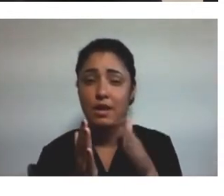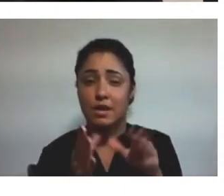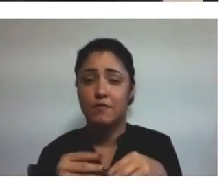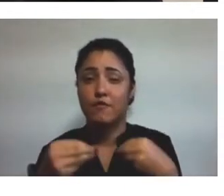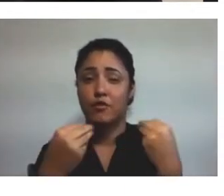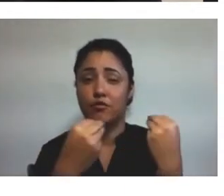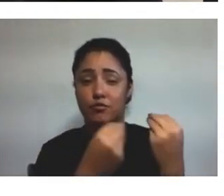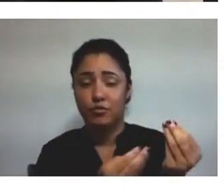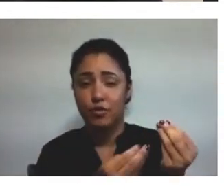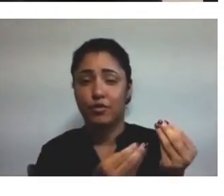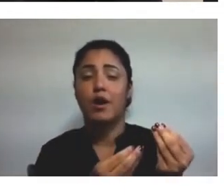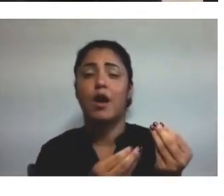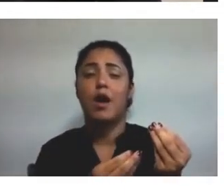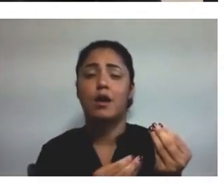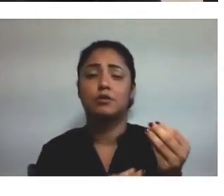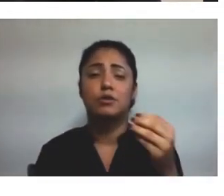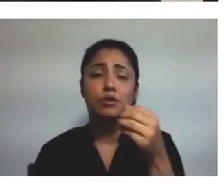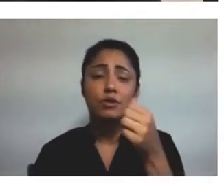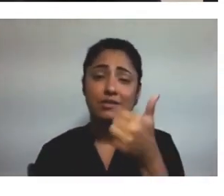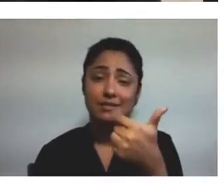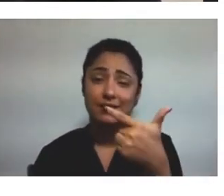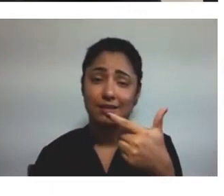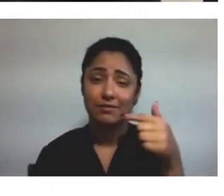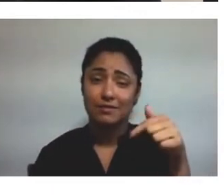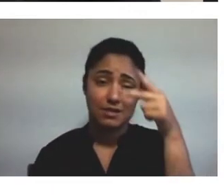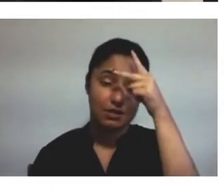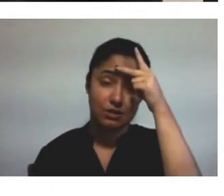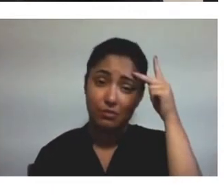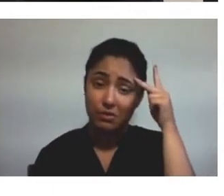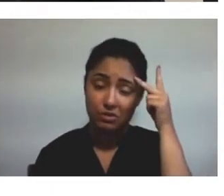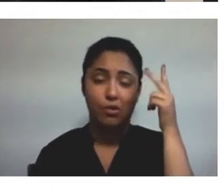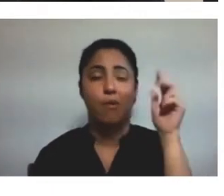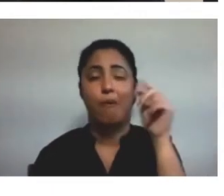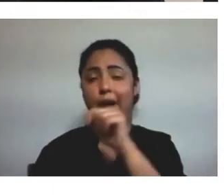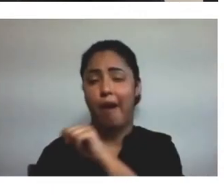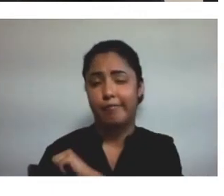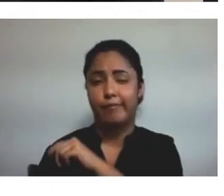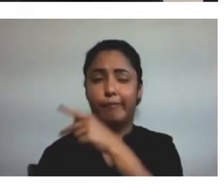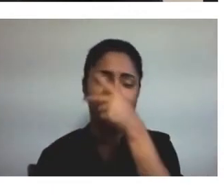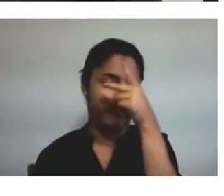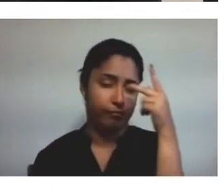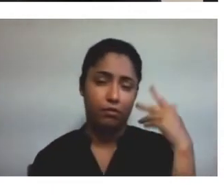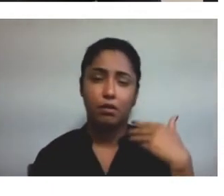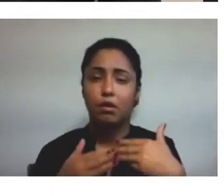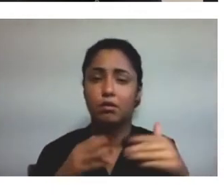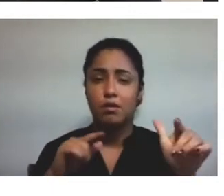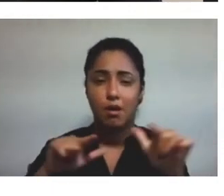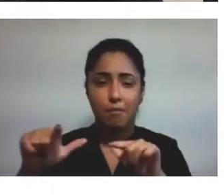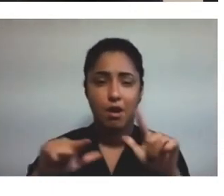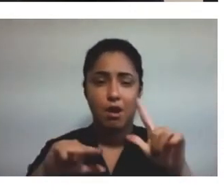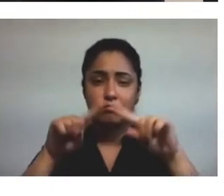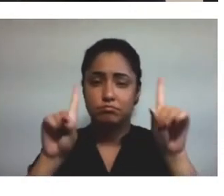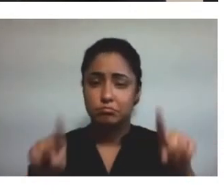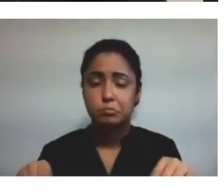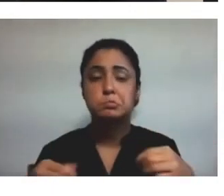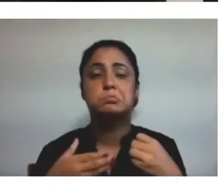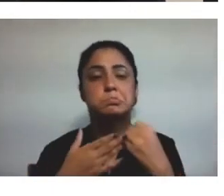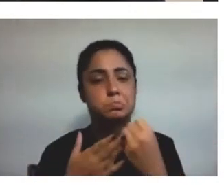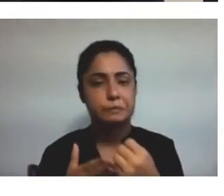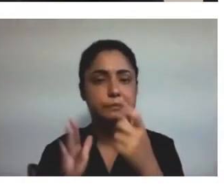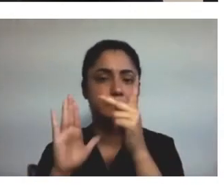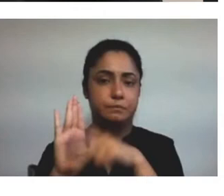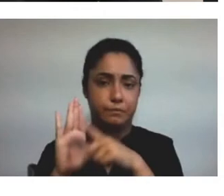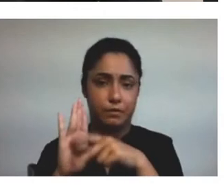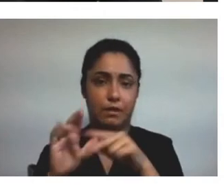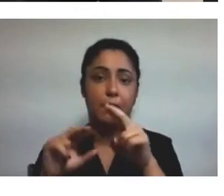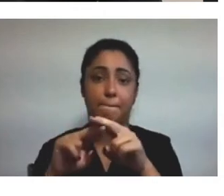dentre docentes, discentes e servidores técnicos administrativos, contribuíram com o projeto. O valor arrecadado com a